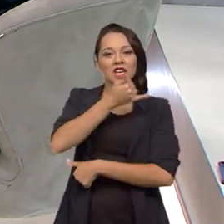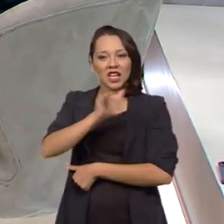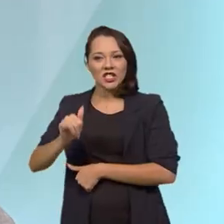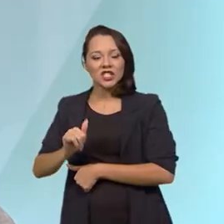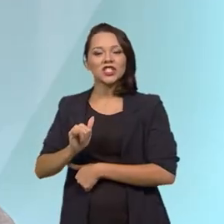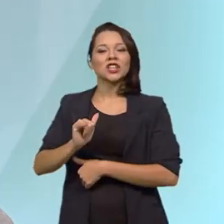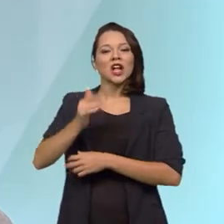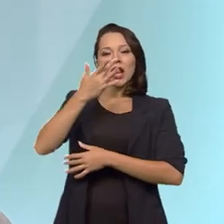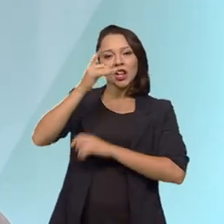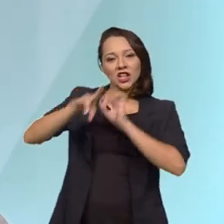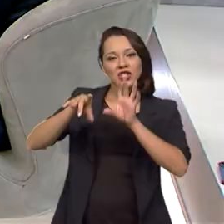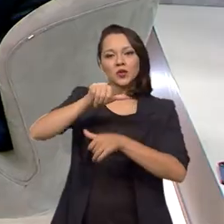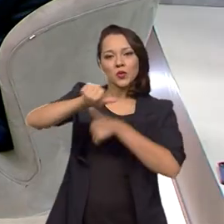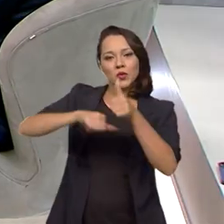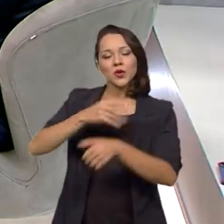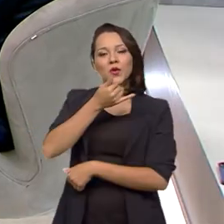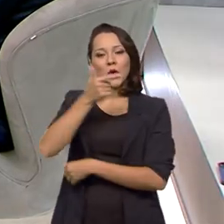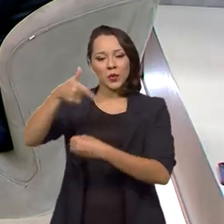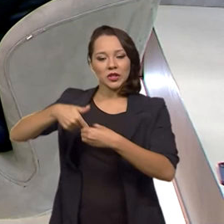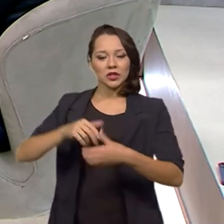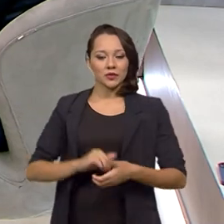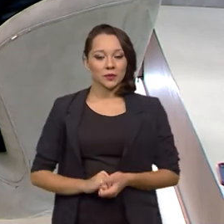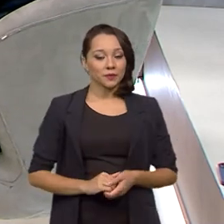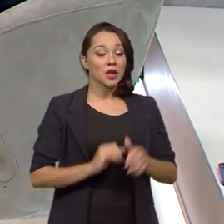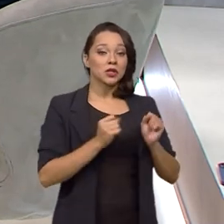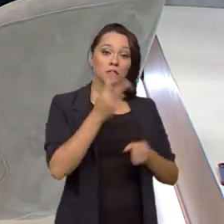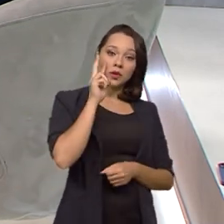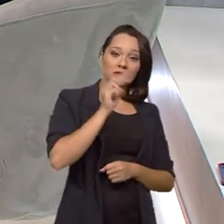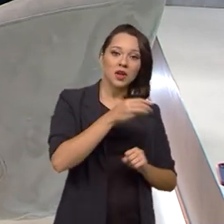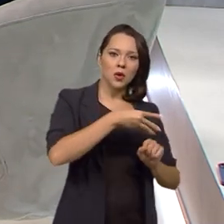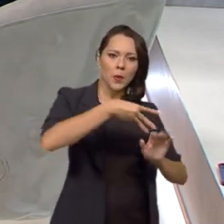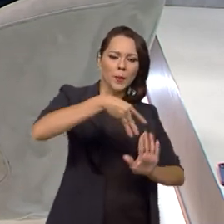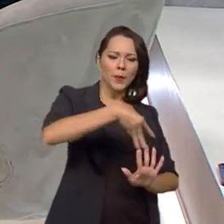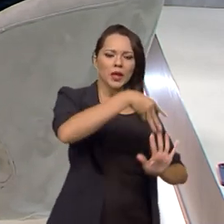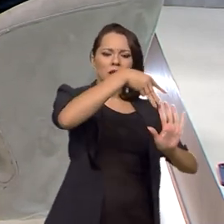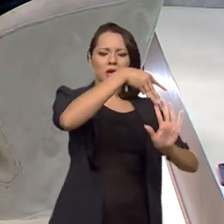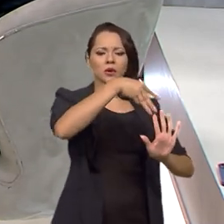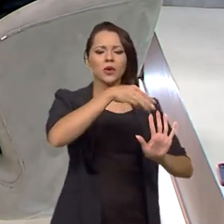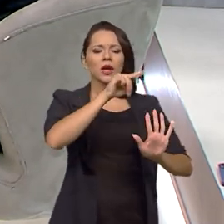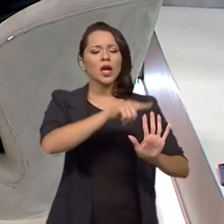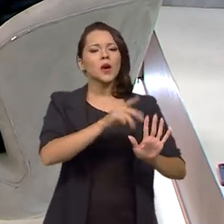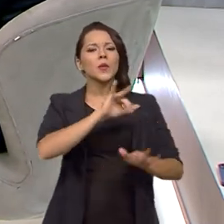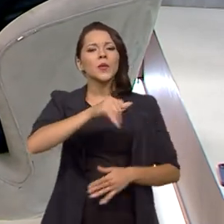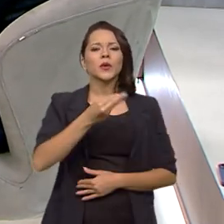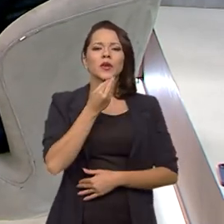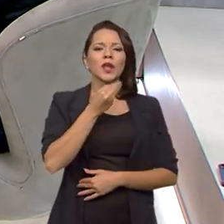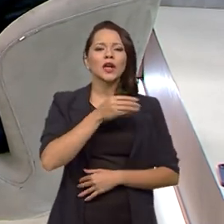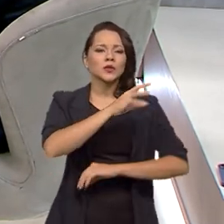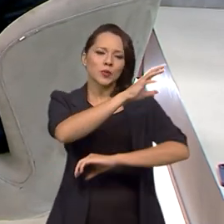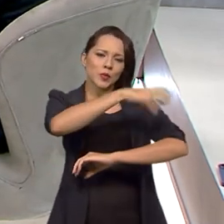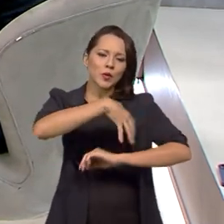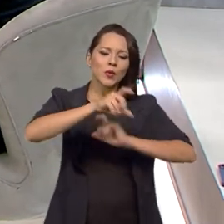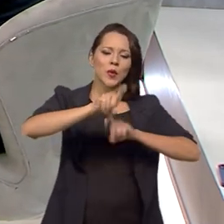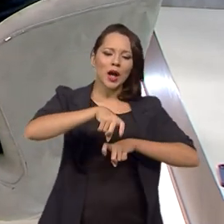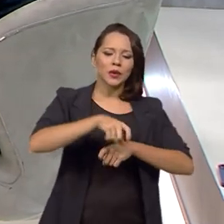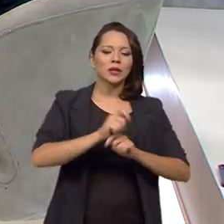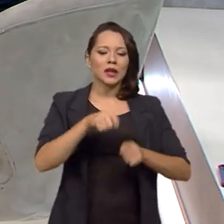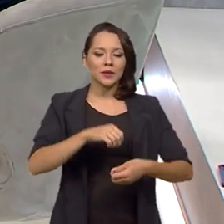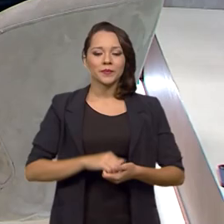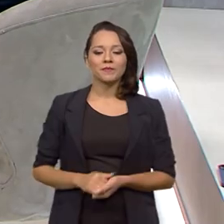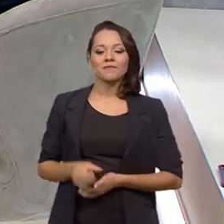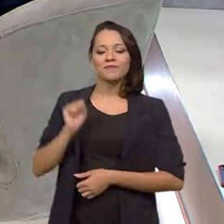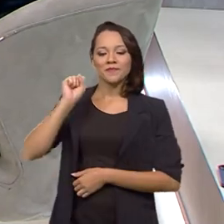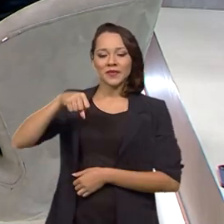em combustível. Ministro, a gente pode ver aí no metano uma oportunidade para o agro? O falou um pouquinho sobre isso agora. Sim,